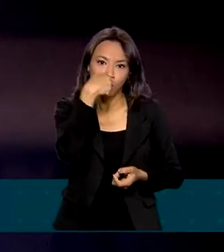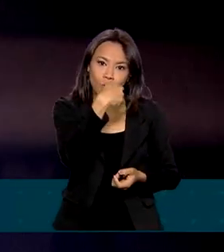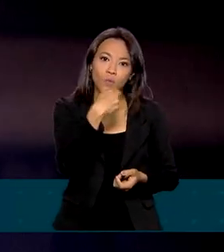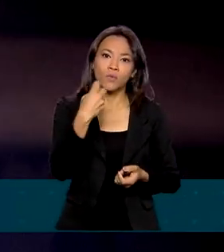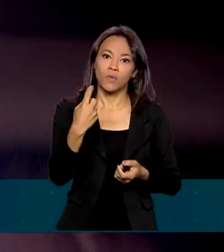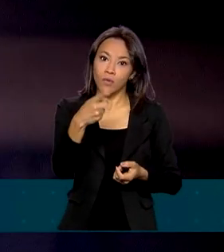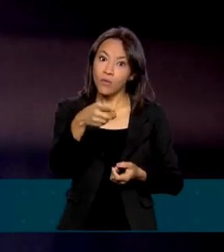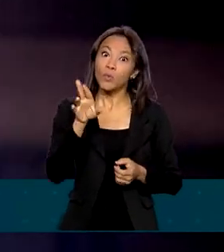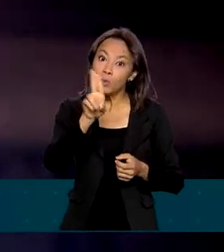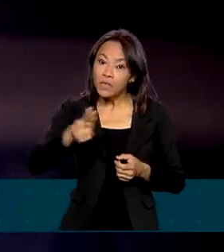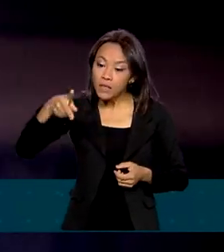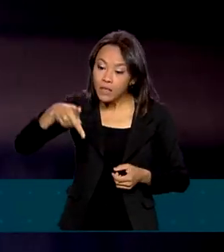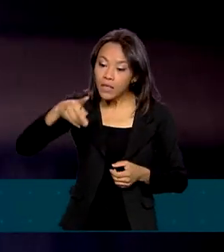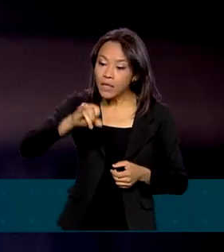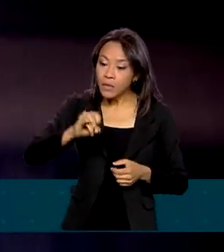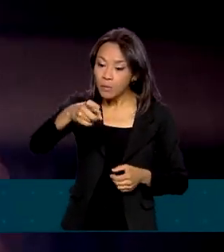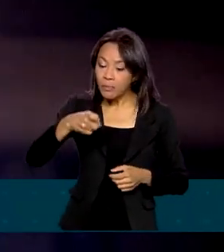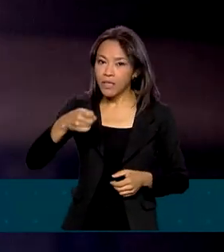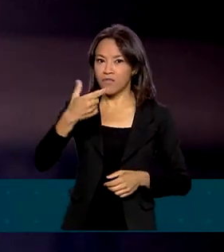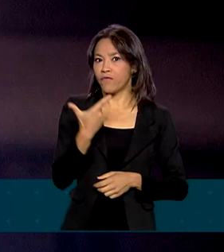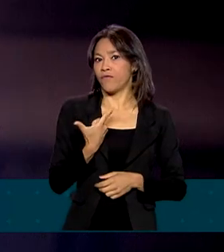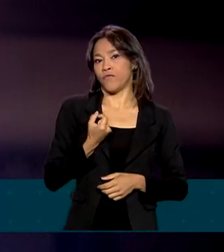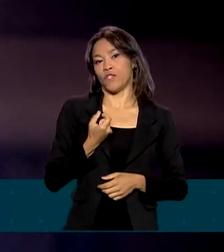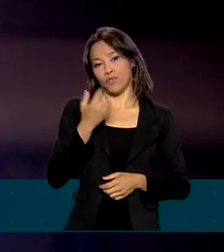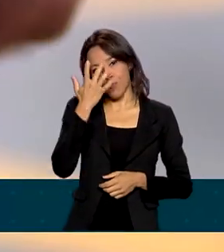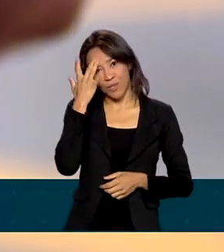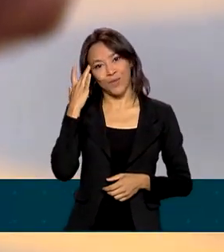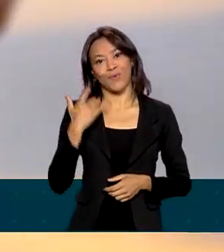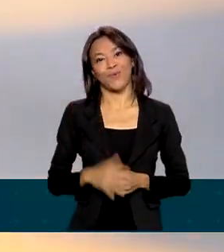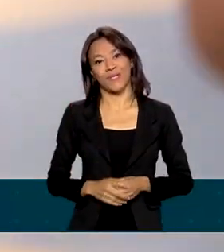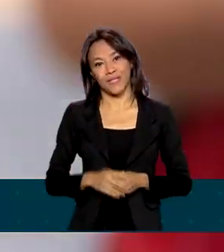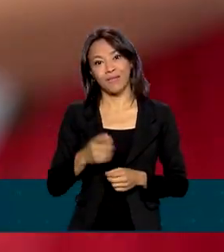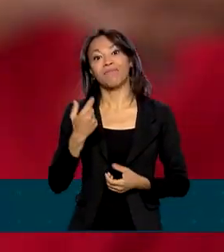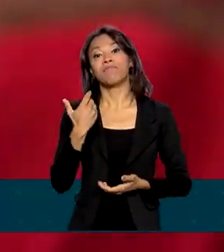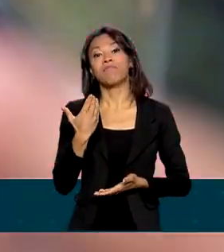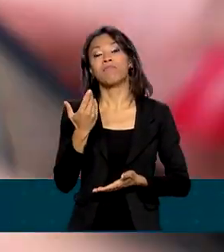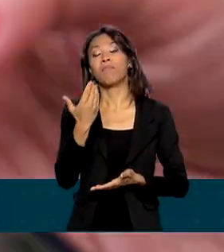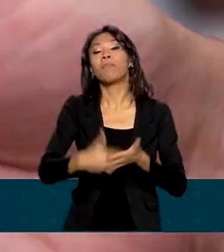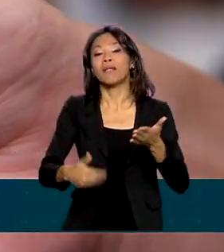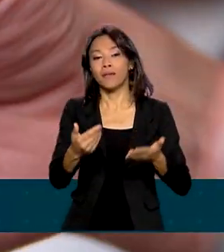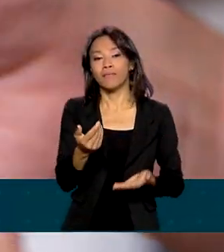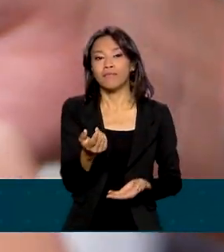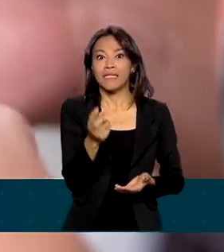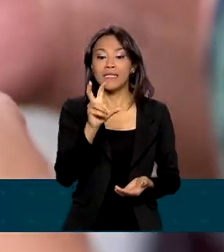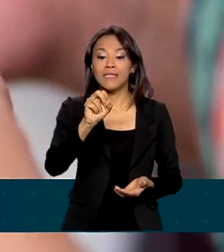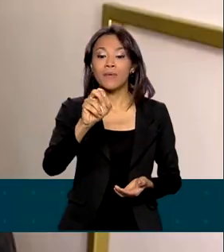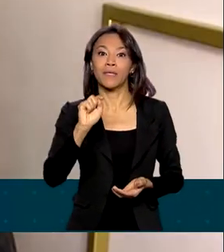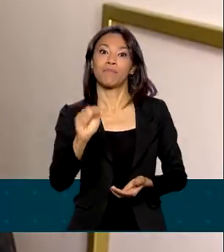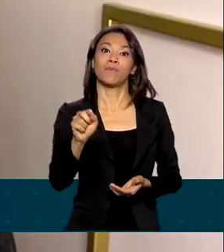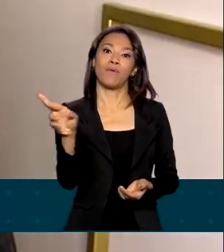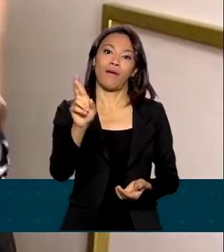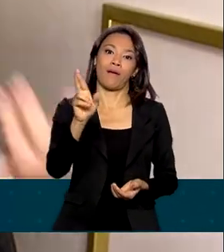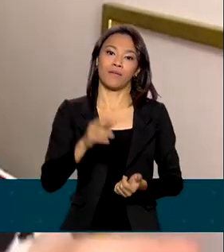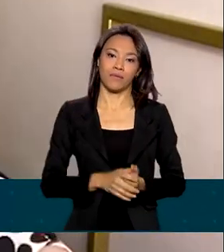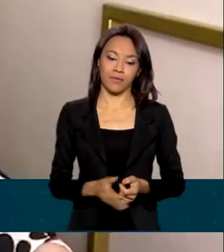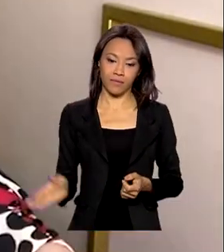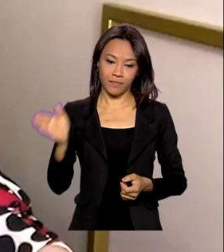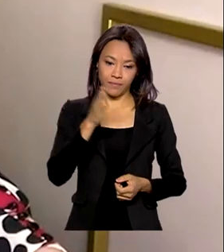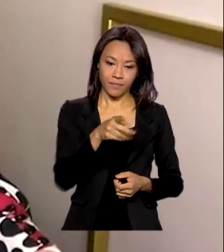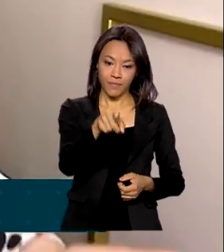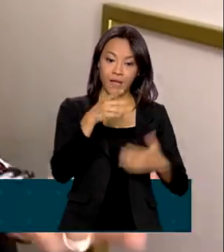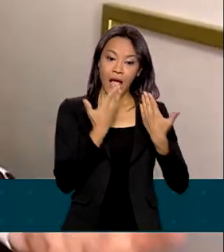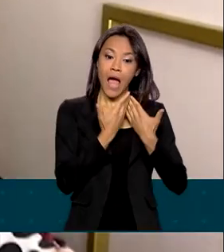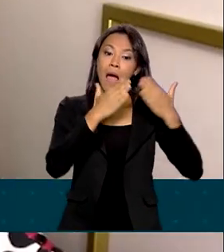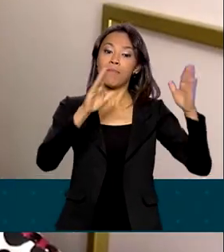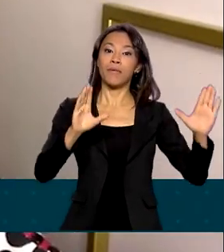PIX. Pelo menos 20 pessoas caíram na fraude. Uma perda total de mais de 50 mil reais. Abriram uma conta